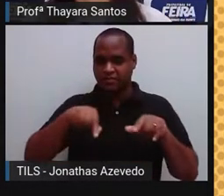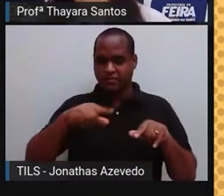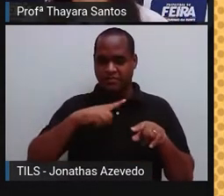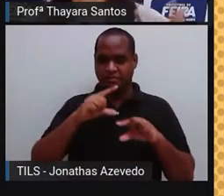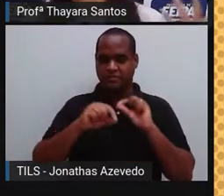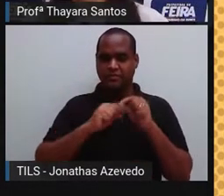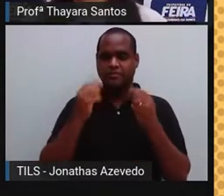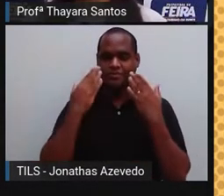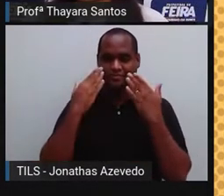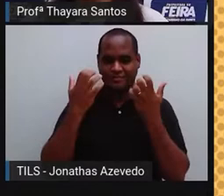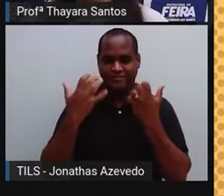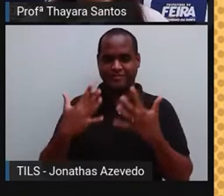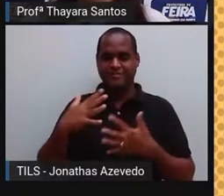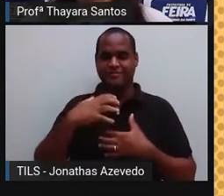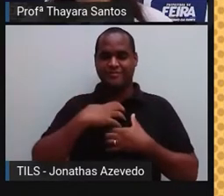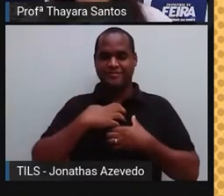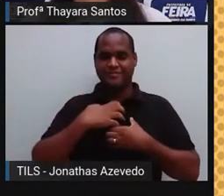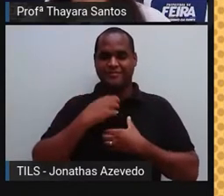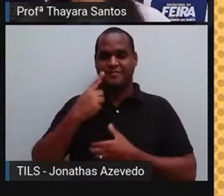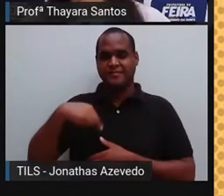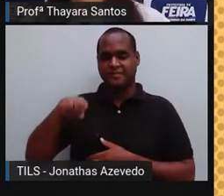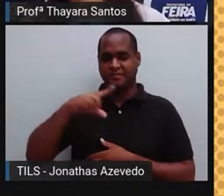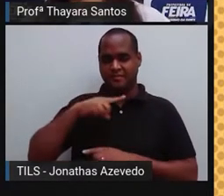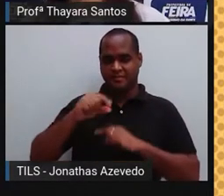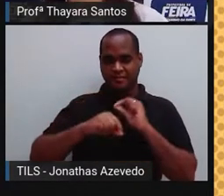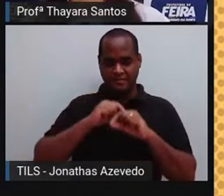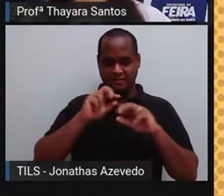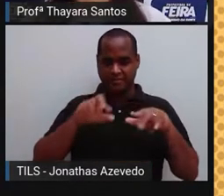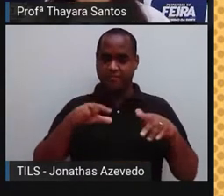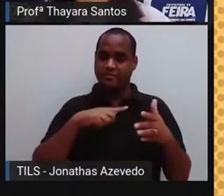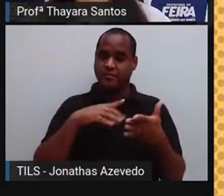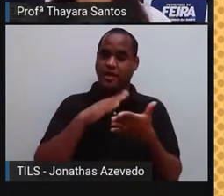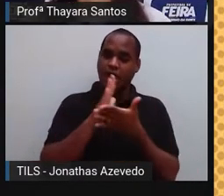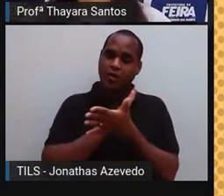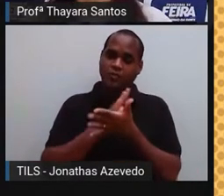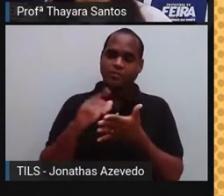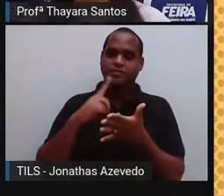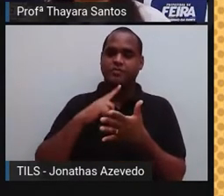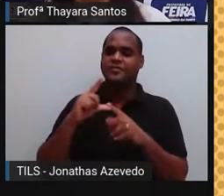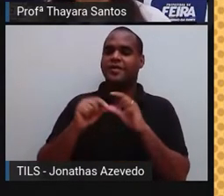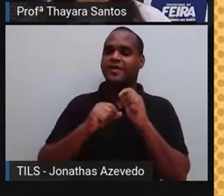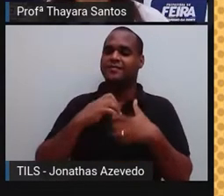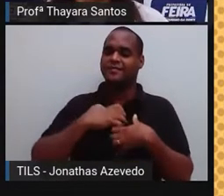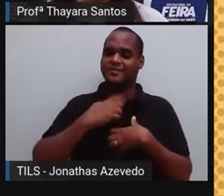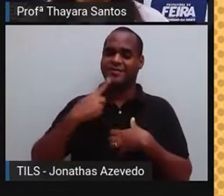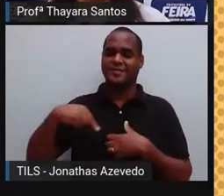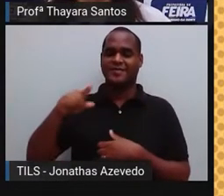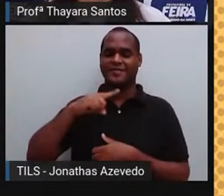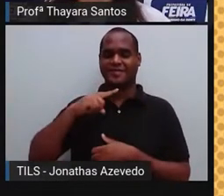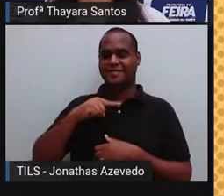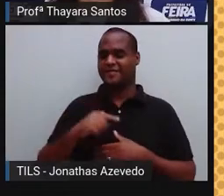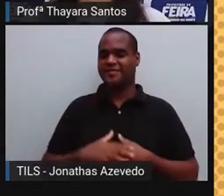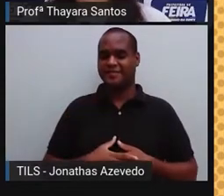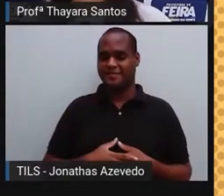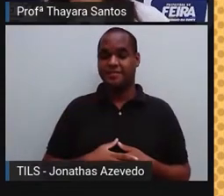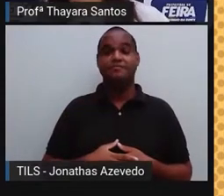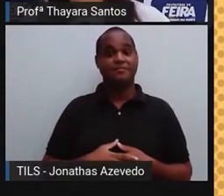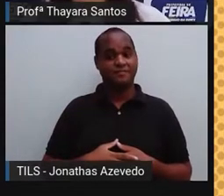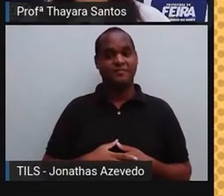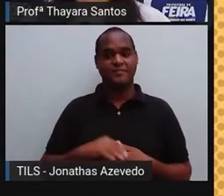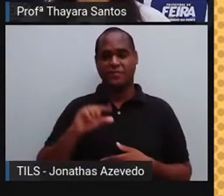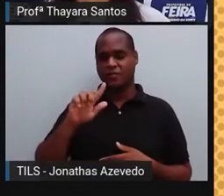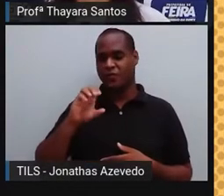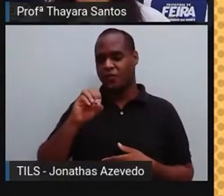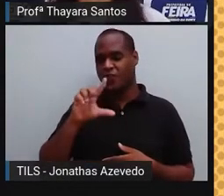que apresentam mais sentidos que a gente e existem animais que apresentam sentidos diferentes do nosso. Por exemplo, o golfinho e a baleia,